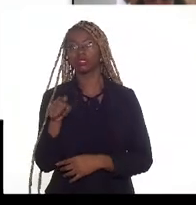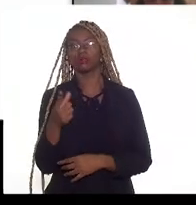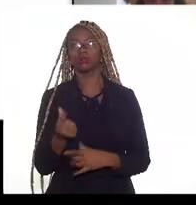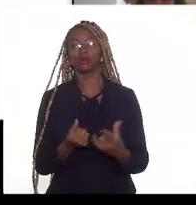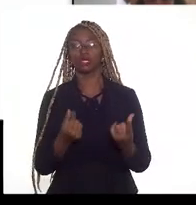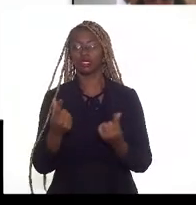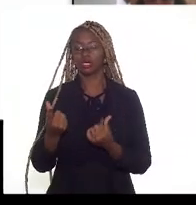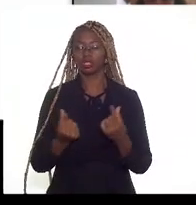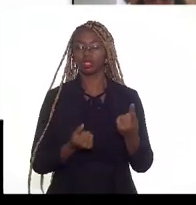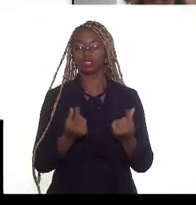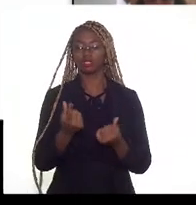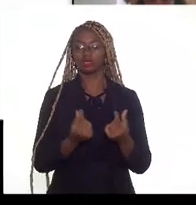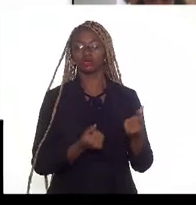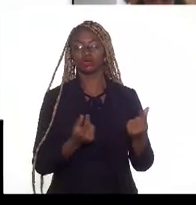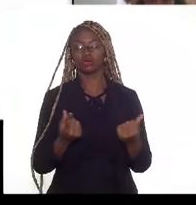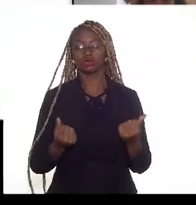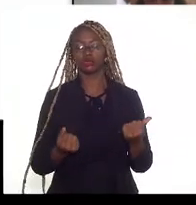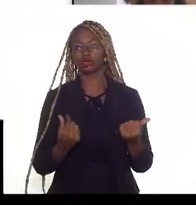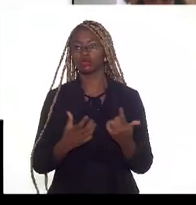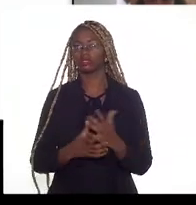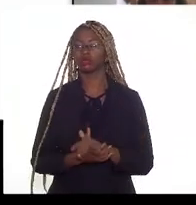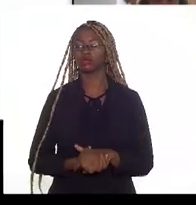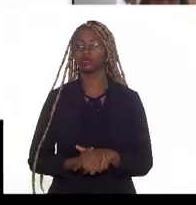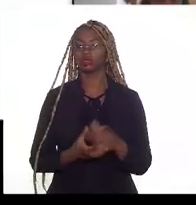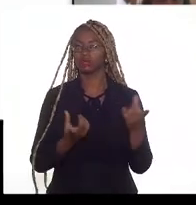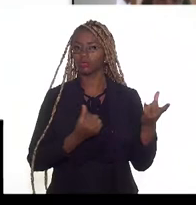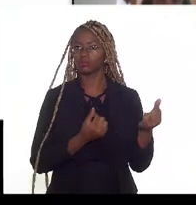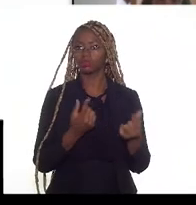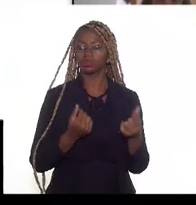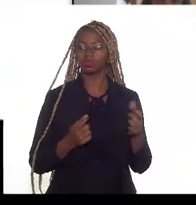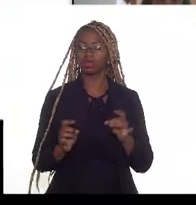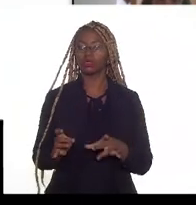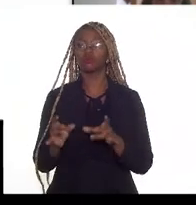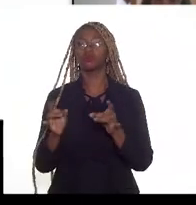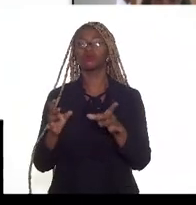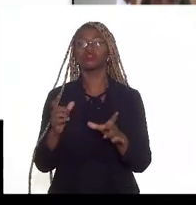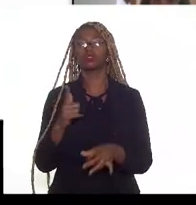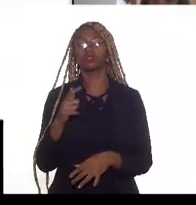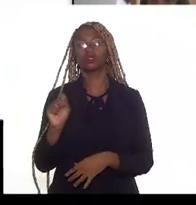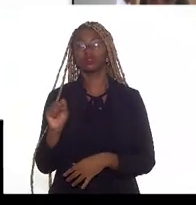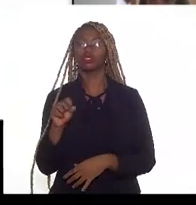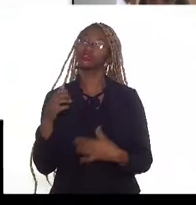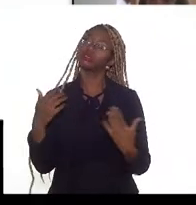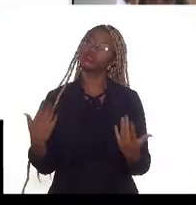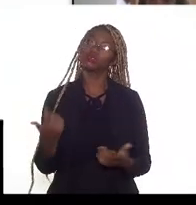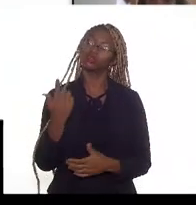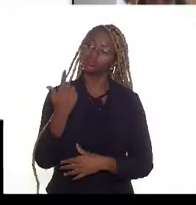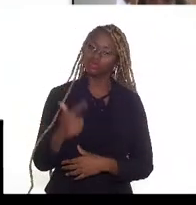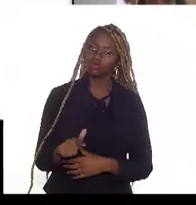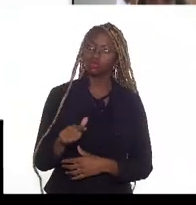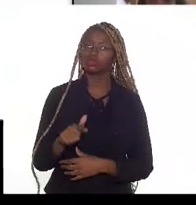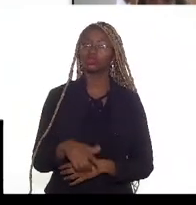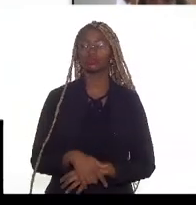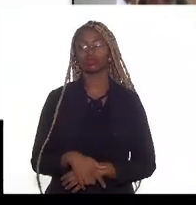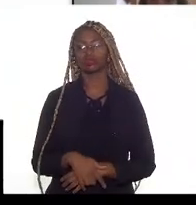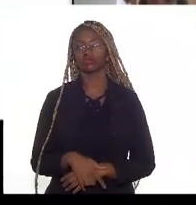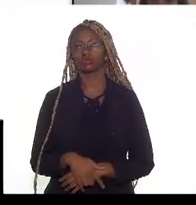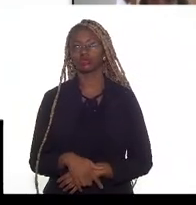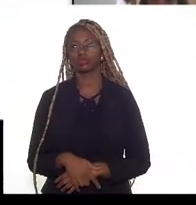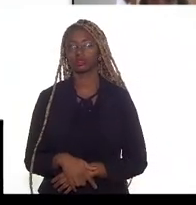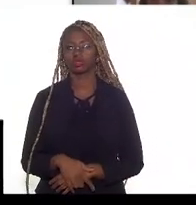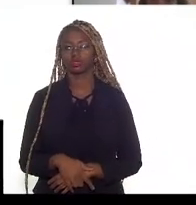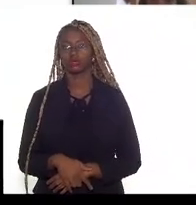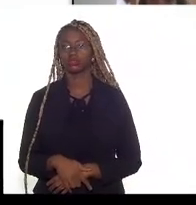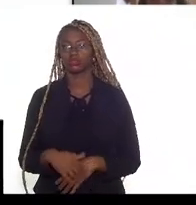referência do gás natural. Novamente, a definição do preço de